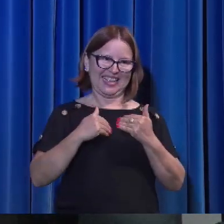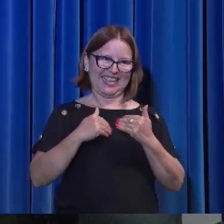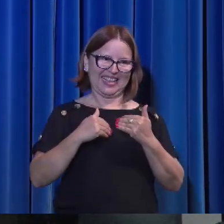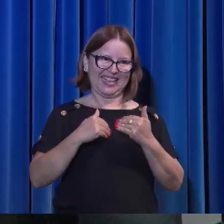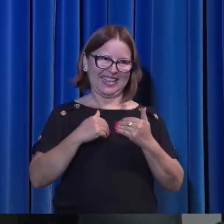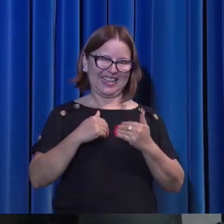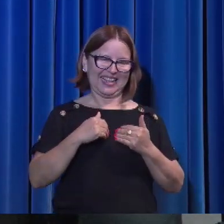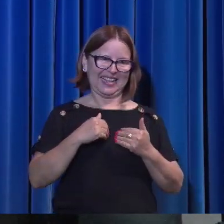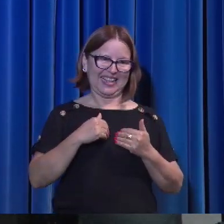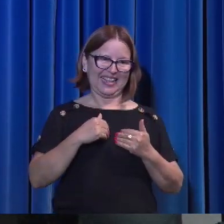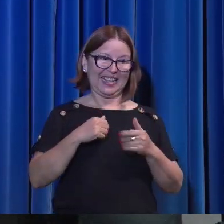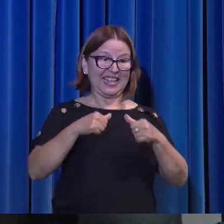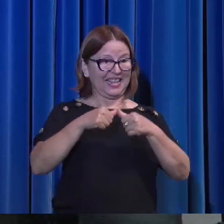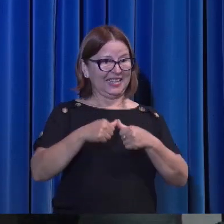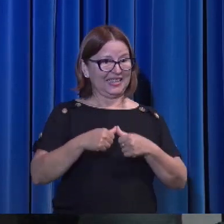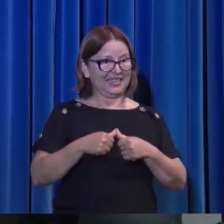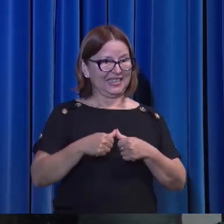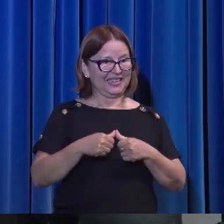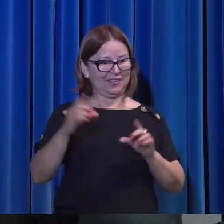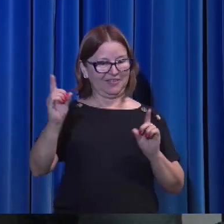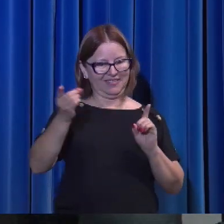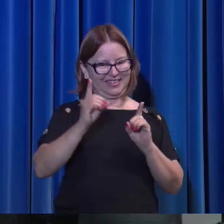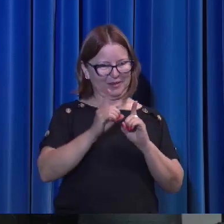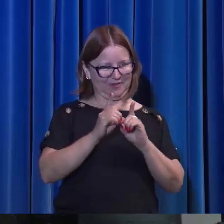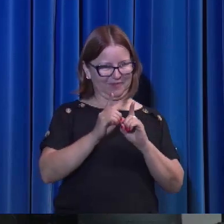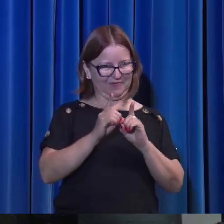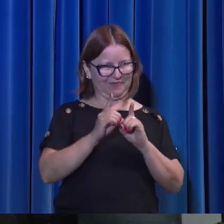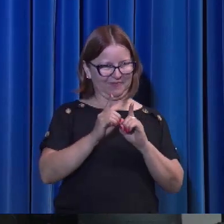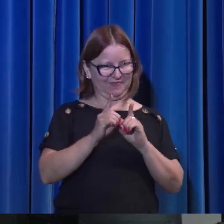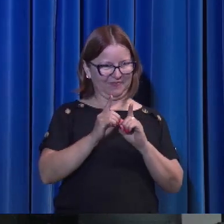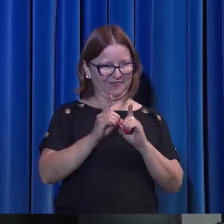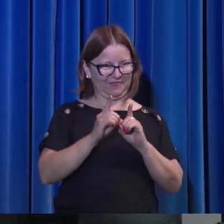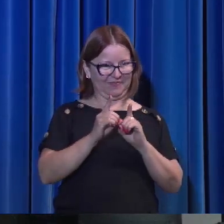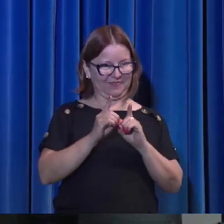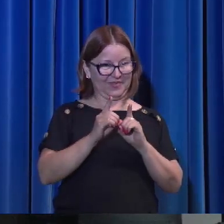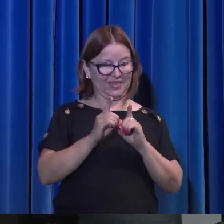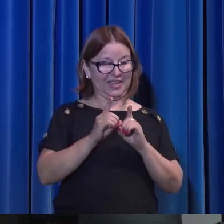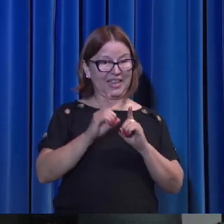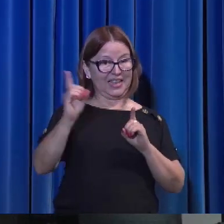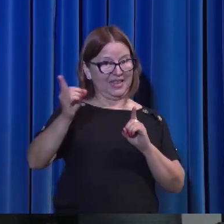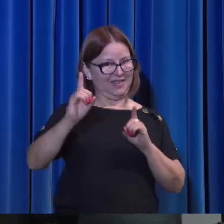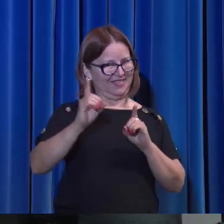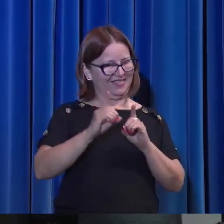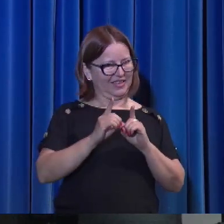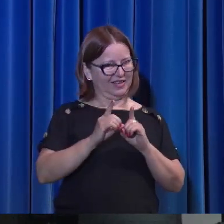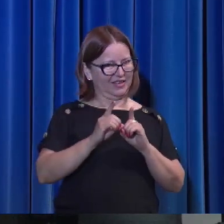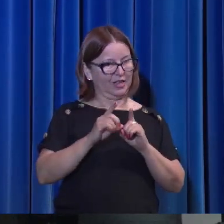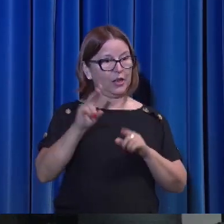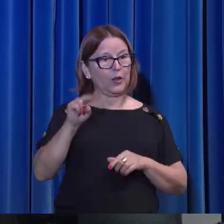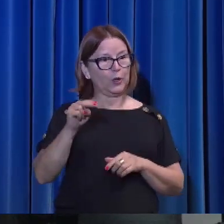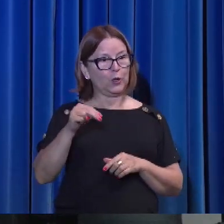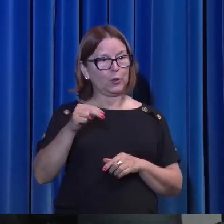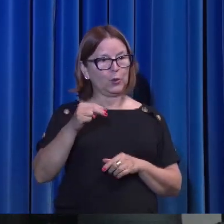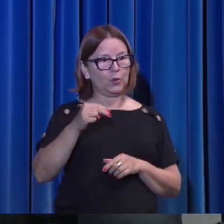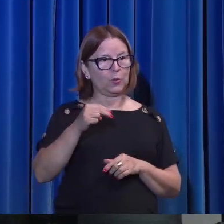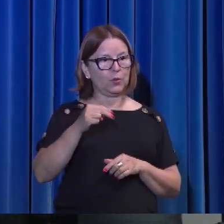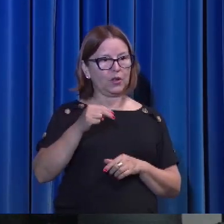esse virá a mim, e o que vem a mim, de modo nenhum,